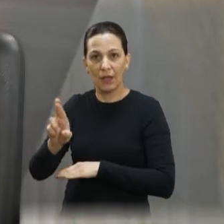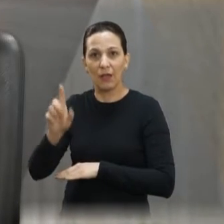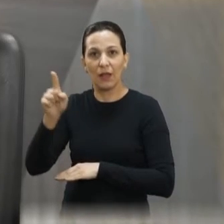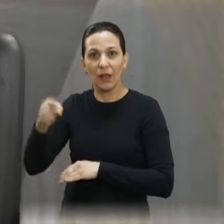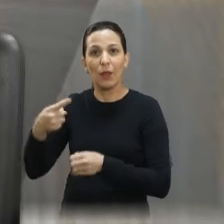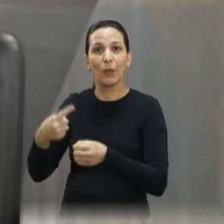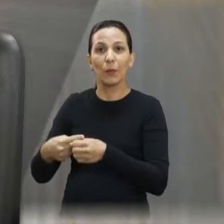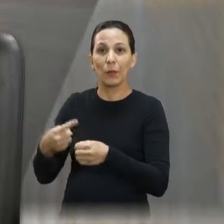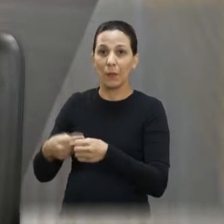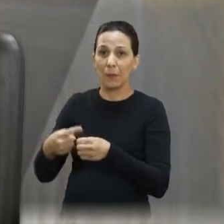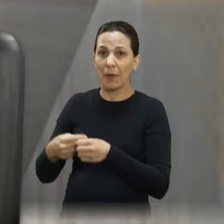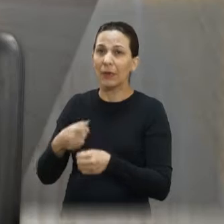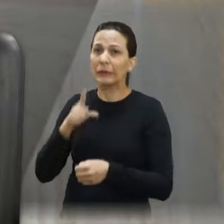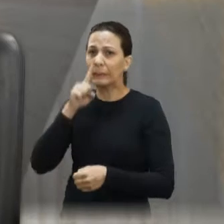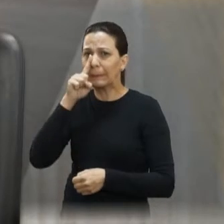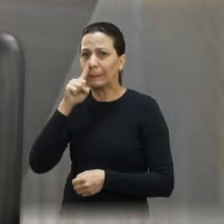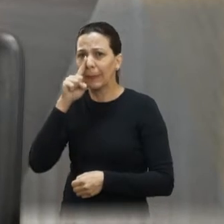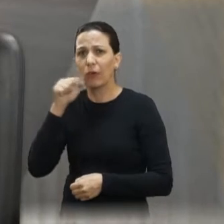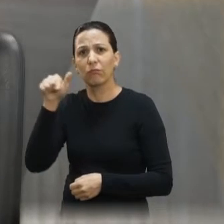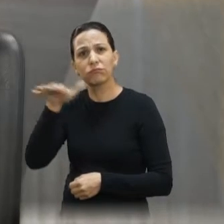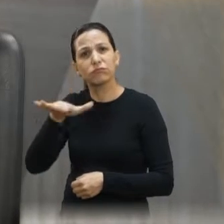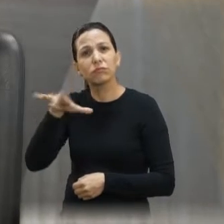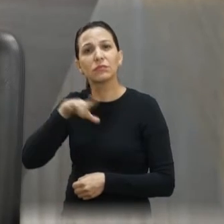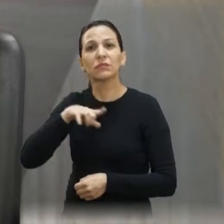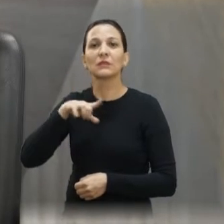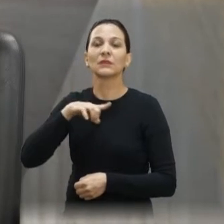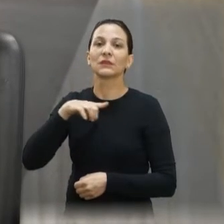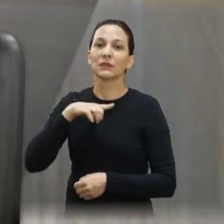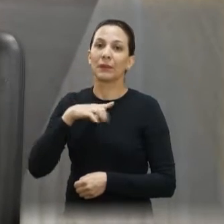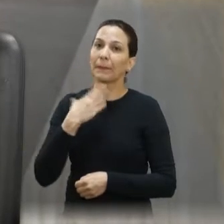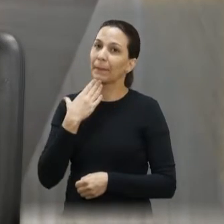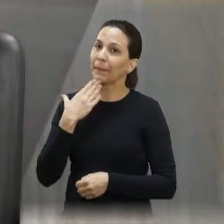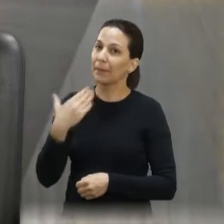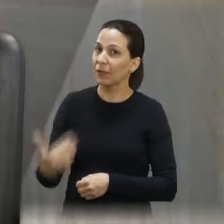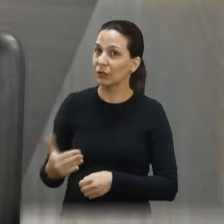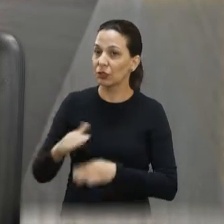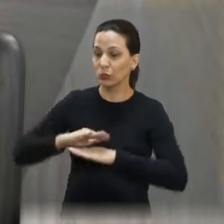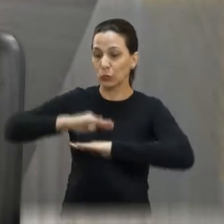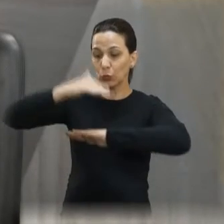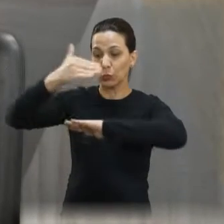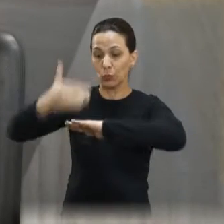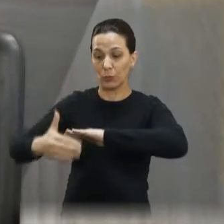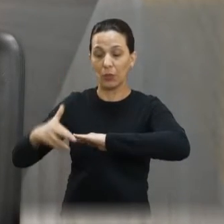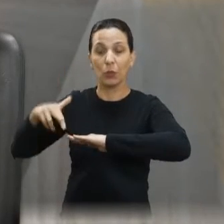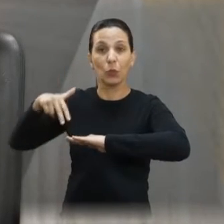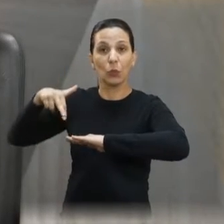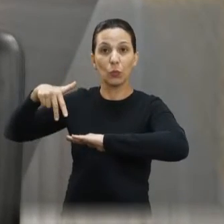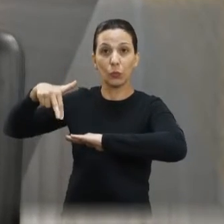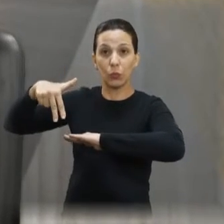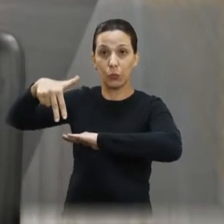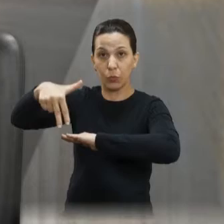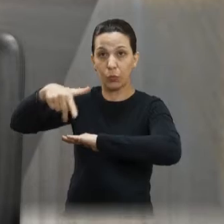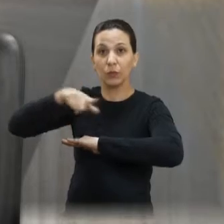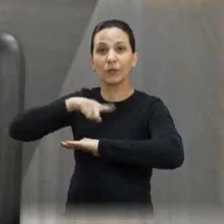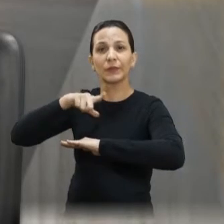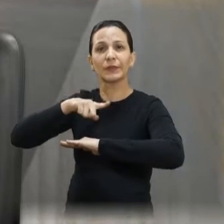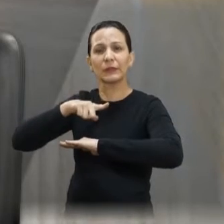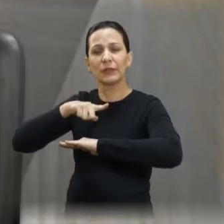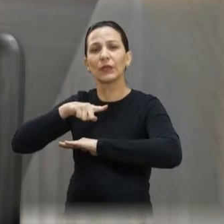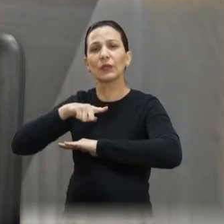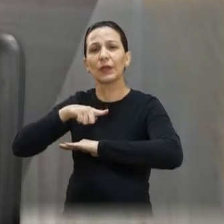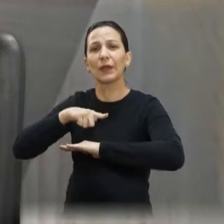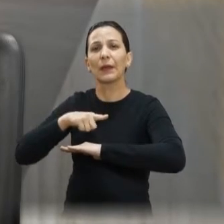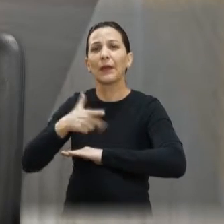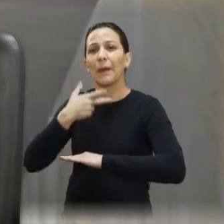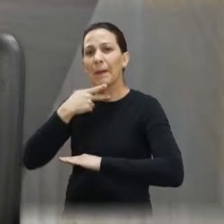Parque Gramado, estava muito perigoso. Eu solicitei uma instalação de uma lombofaixa, ela foi feita, dando segurança aos